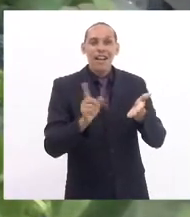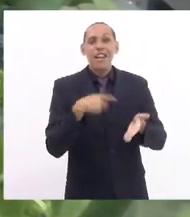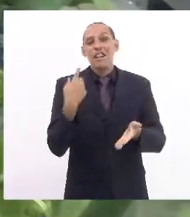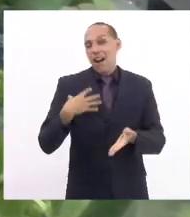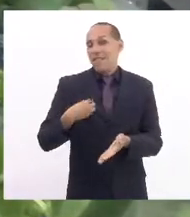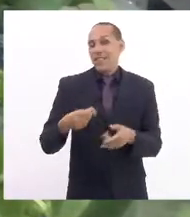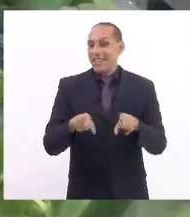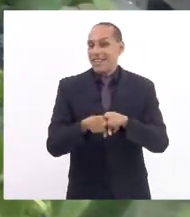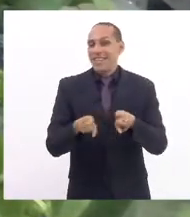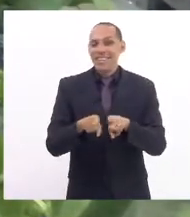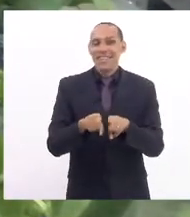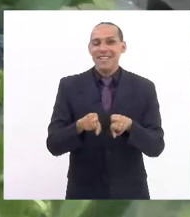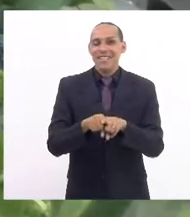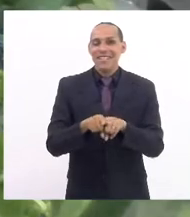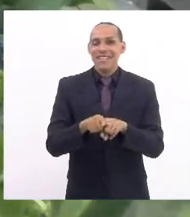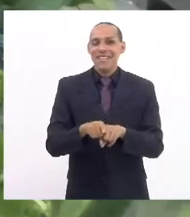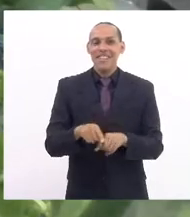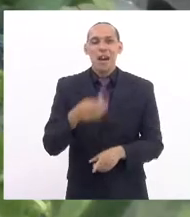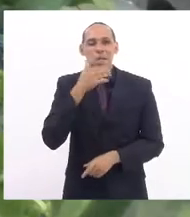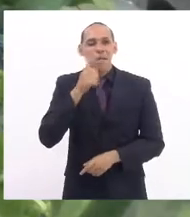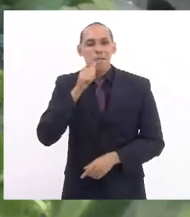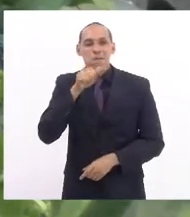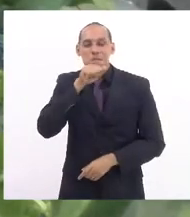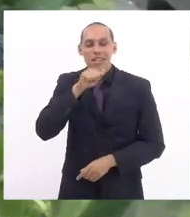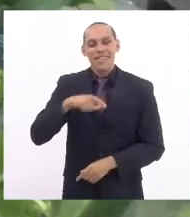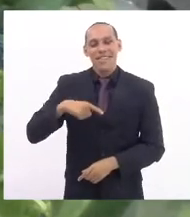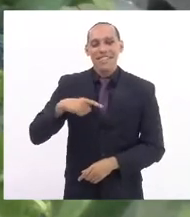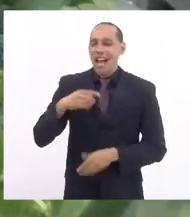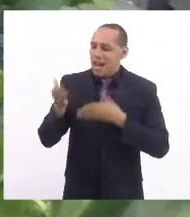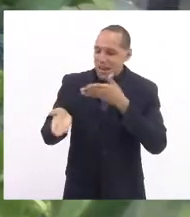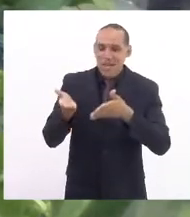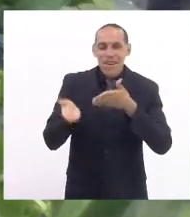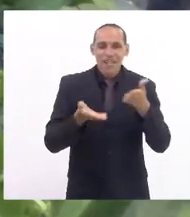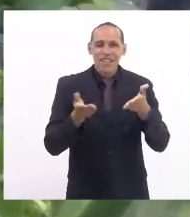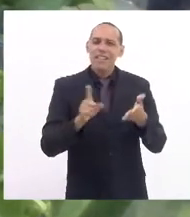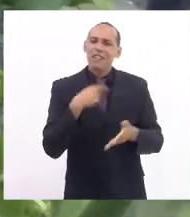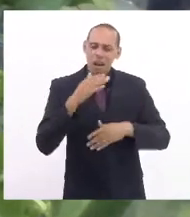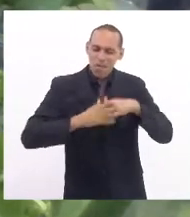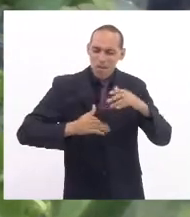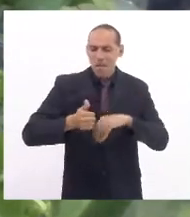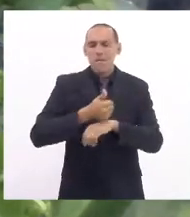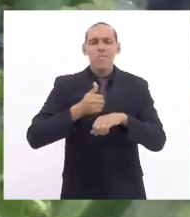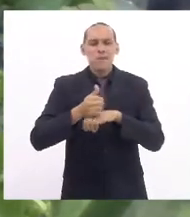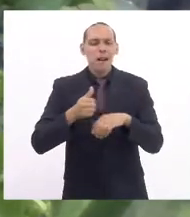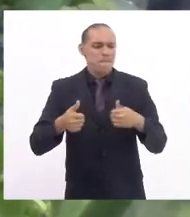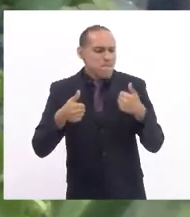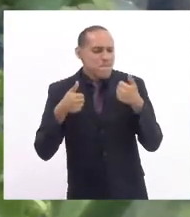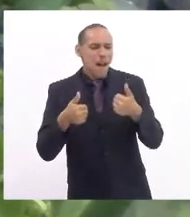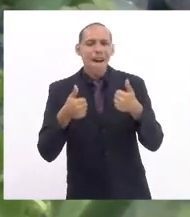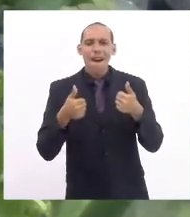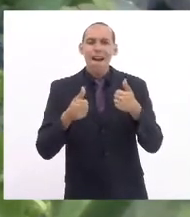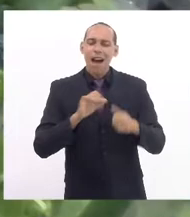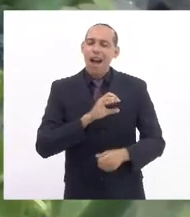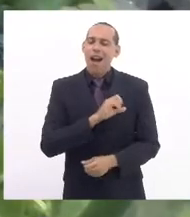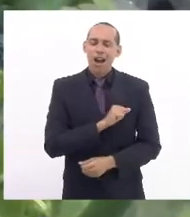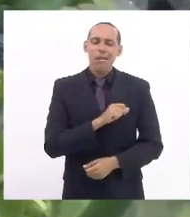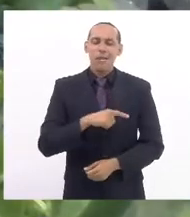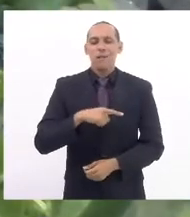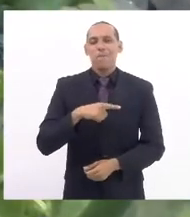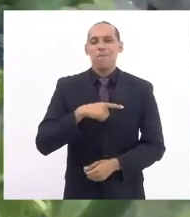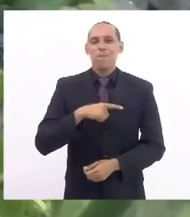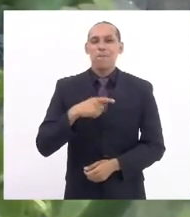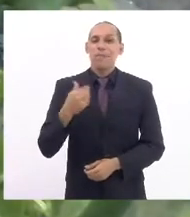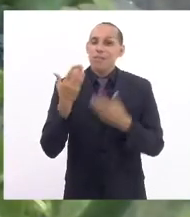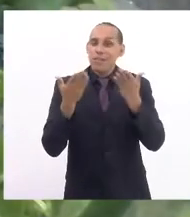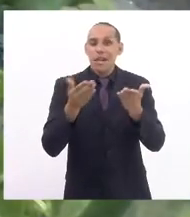sempre levar a nossa profissão da melhor forma possível e fazendo com muito amor. Eu queria deixar aqui hoje para você,